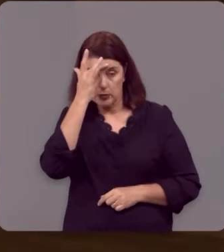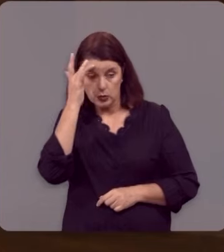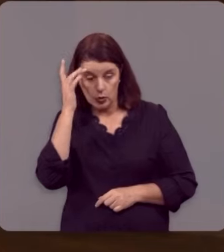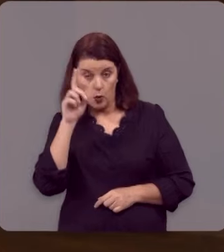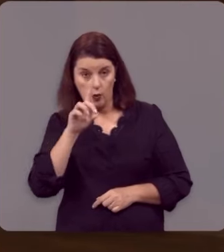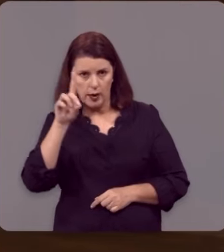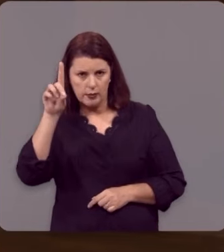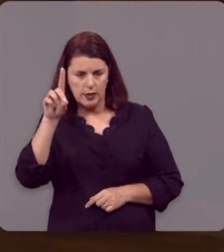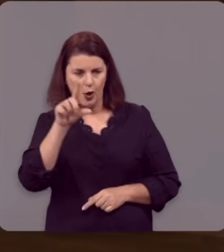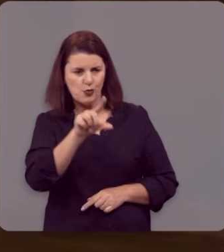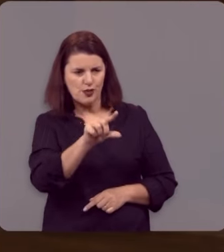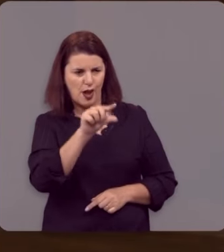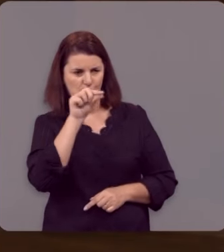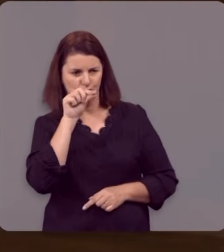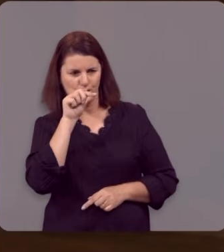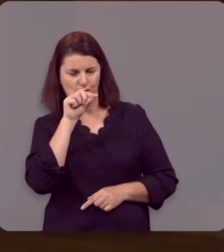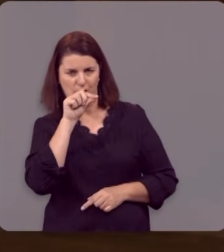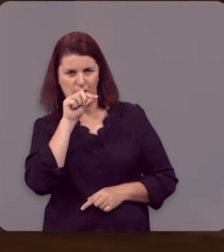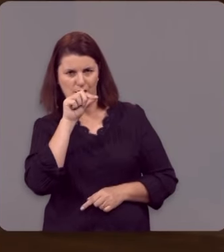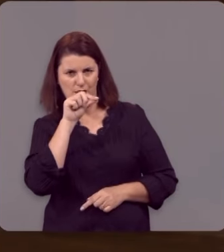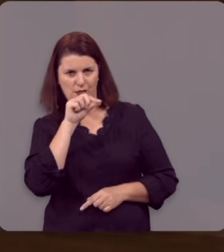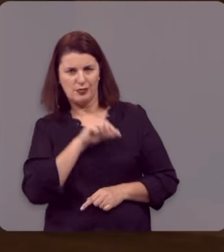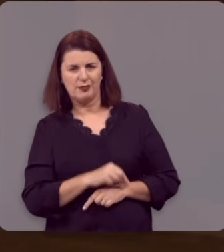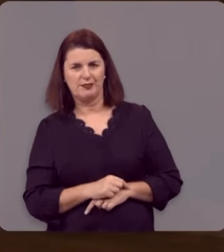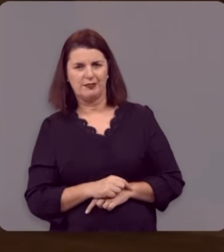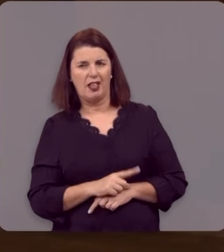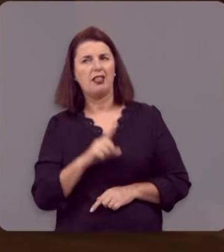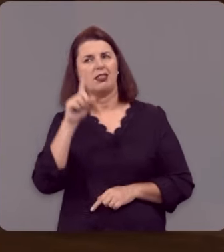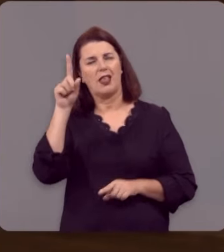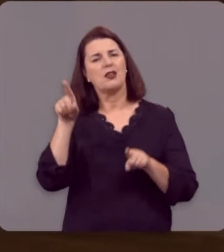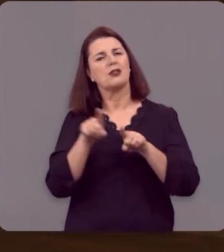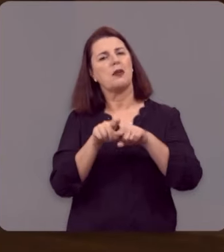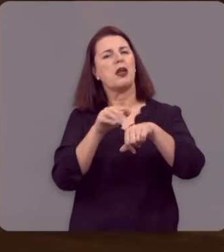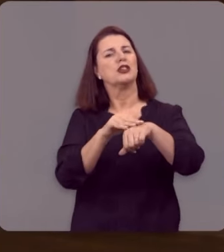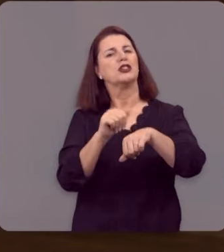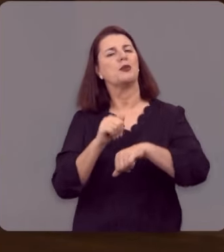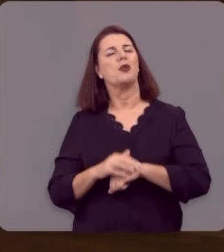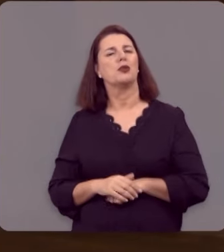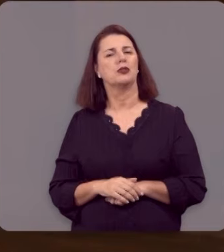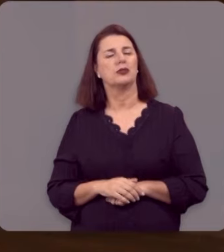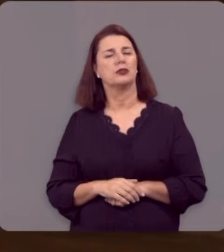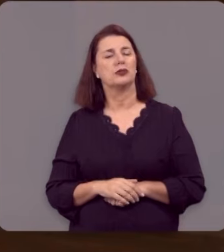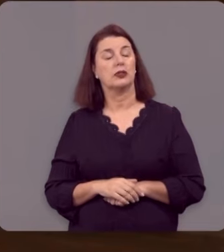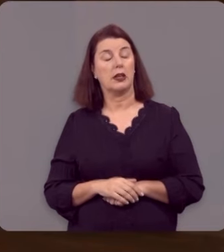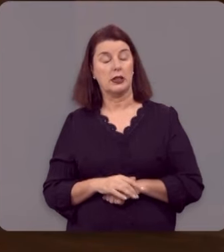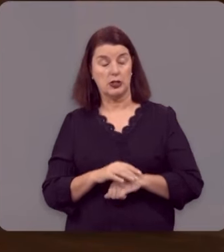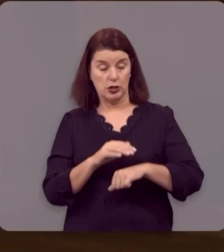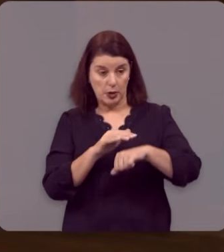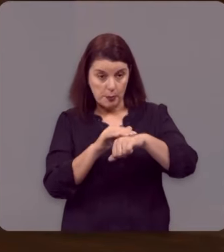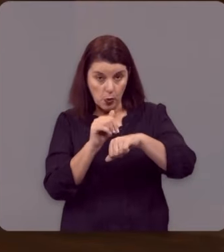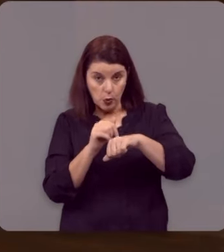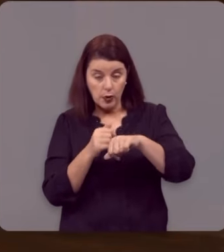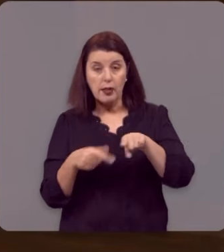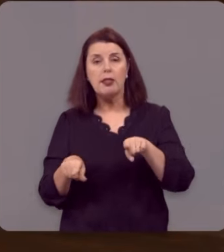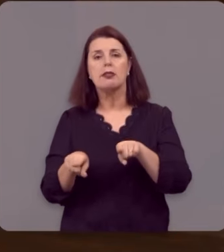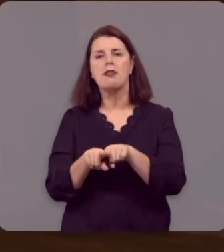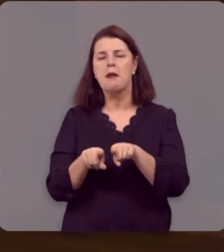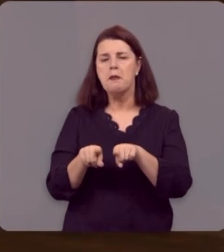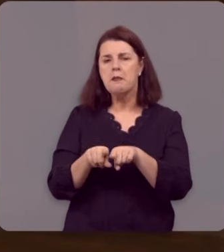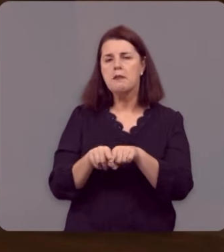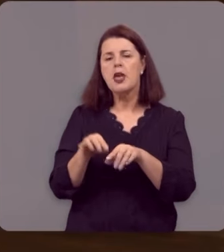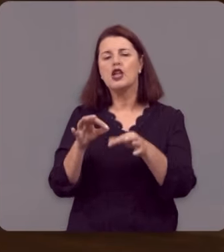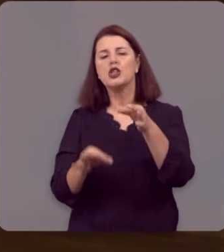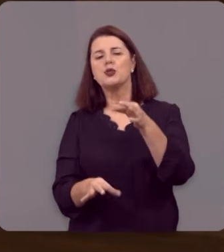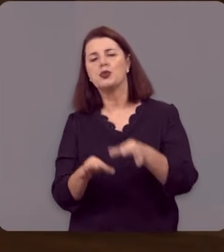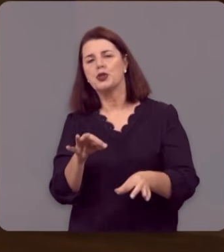que Deus predestinou, a esses Deus também chamou, aos que chamou, a